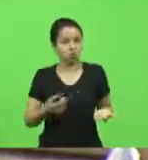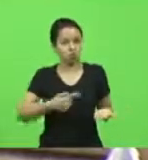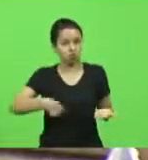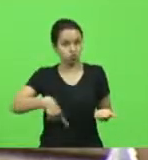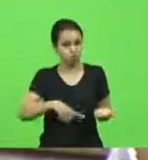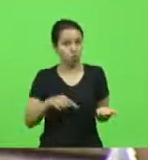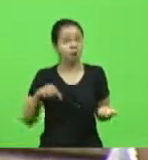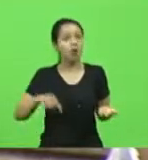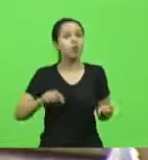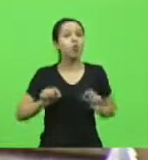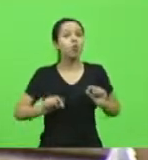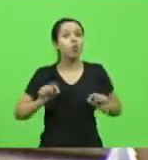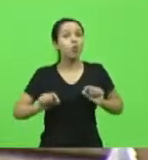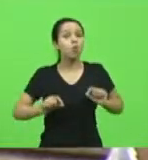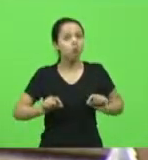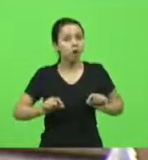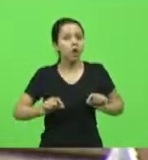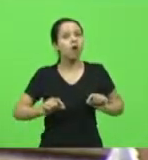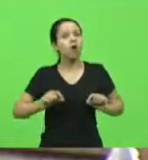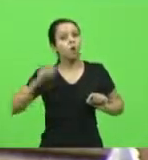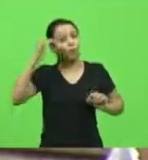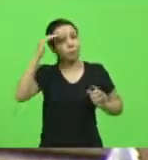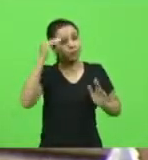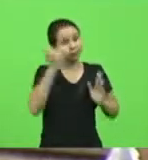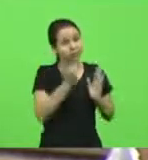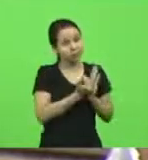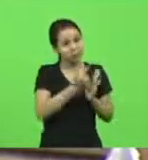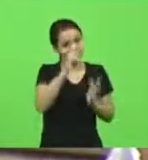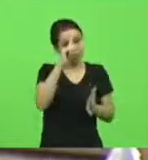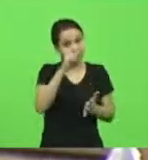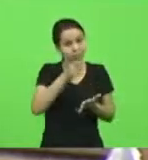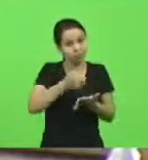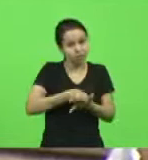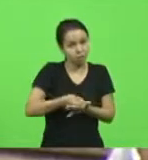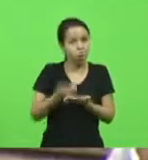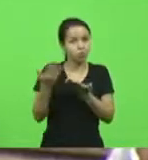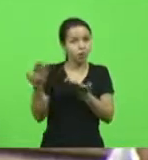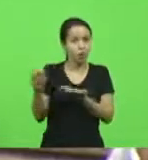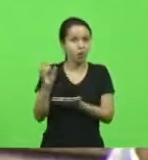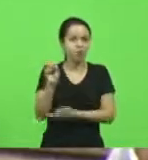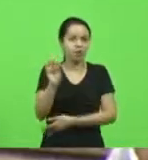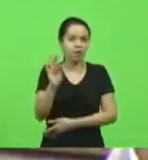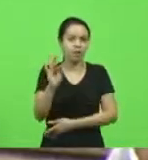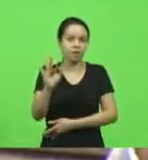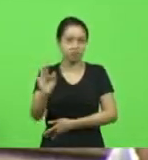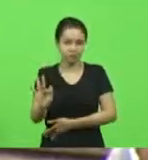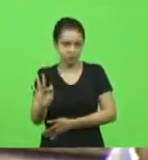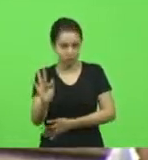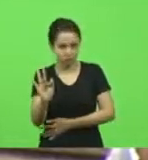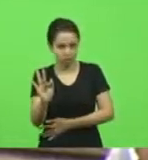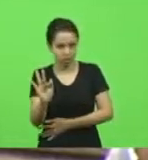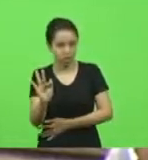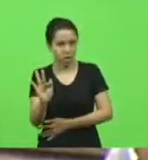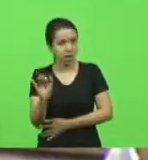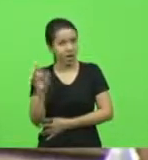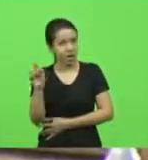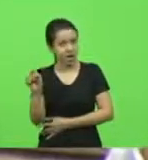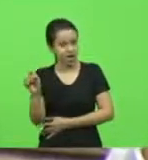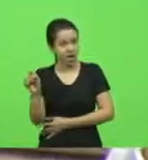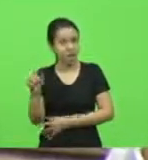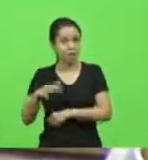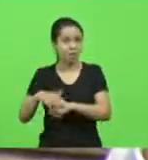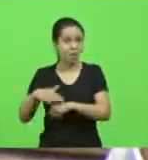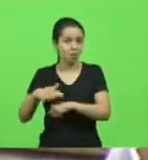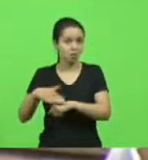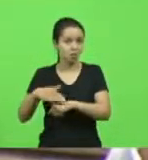é cumprir uma determinação do Supremo Tribunal Federal, que no seu despacho diz e